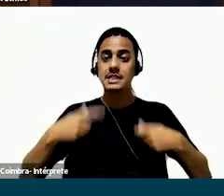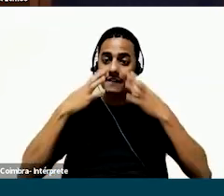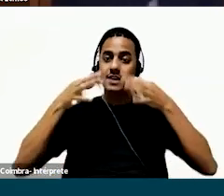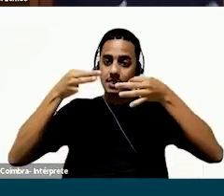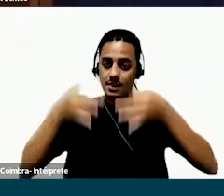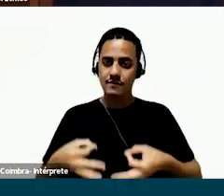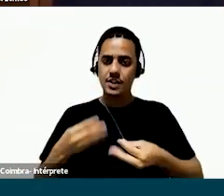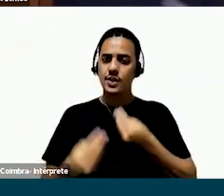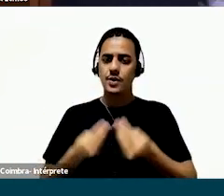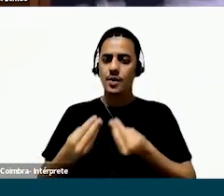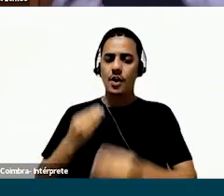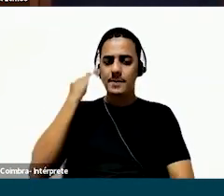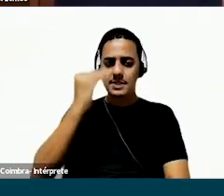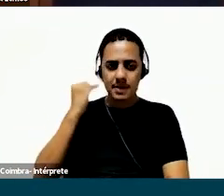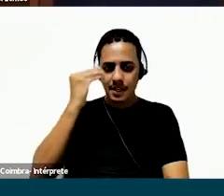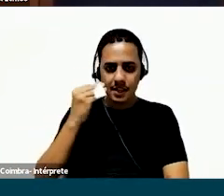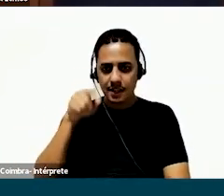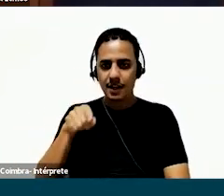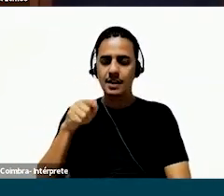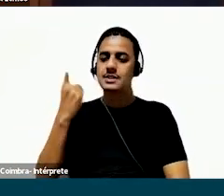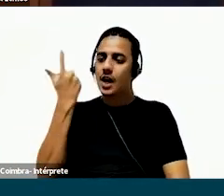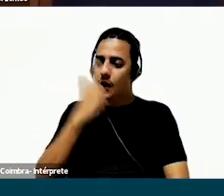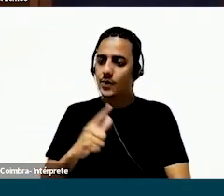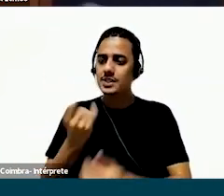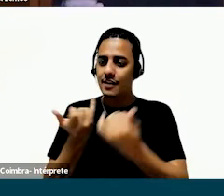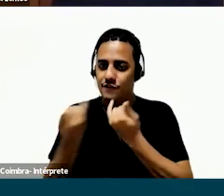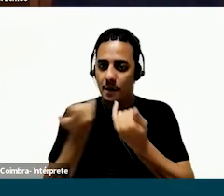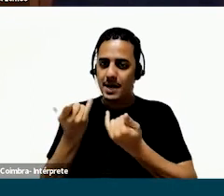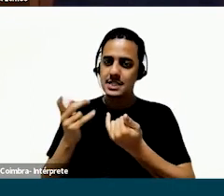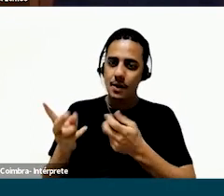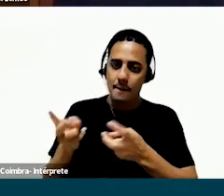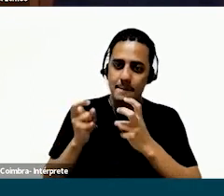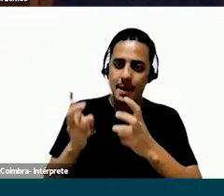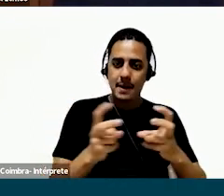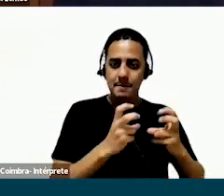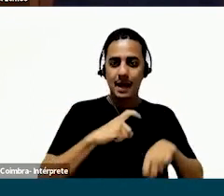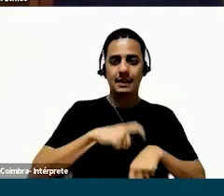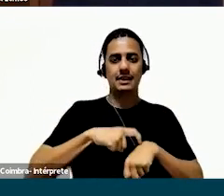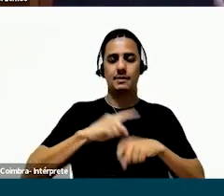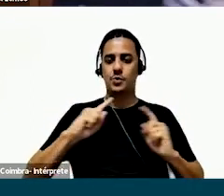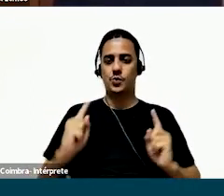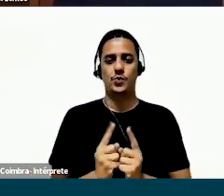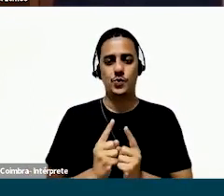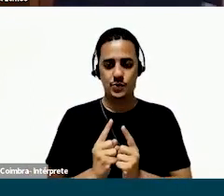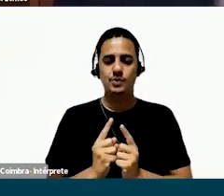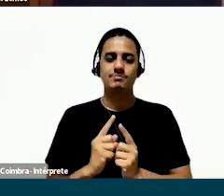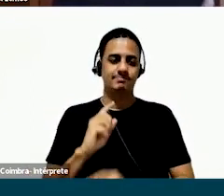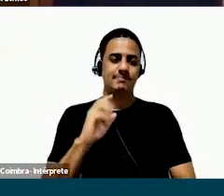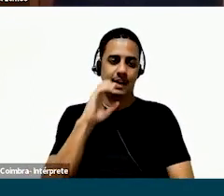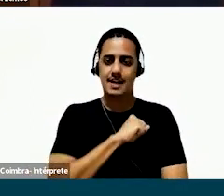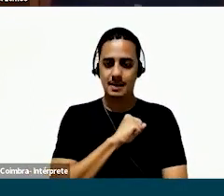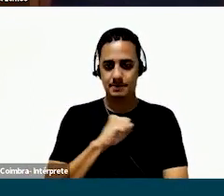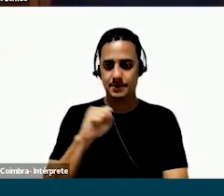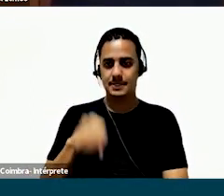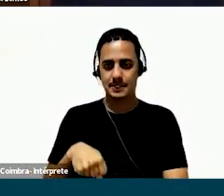a equipe precisava definir como é que ia mapear essa experiência das pessoas de maneira capital o máximo possível de informações num tempo curto, né, a gente,